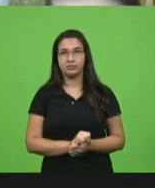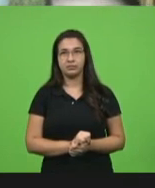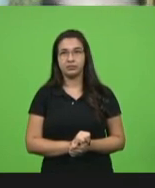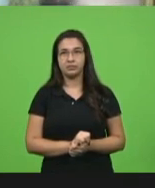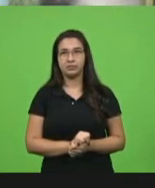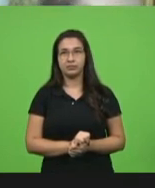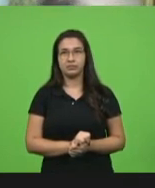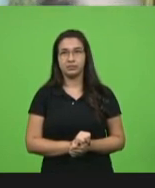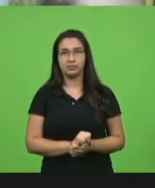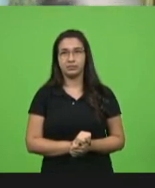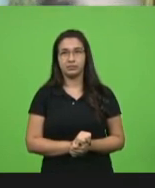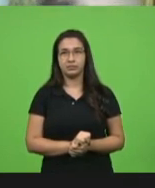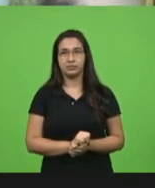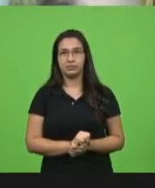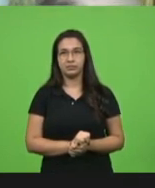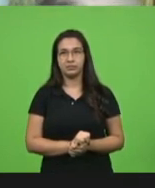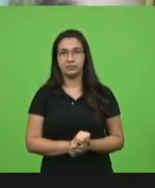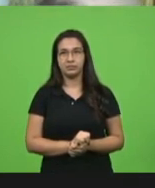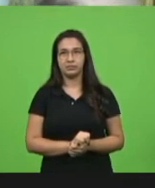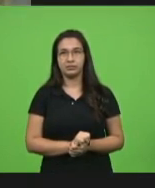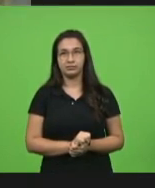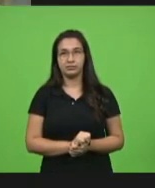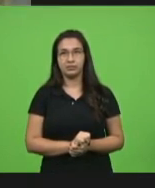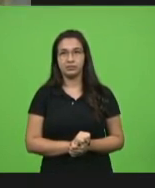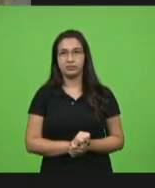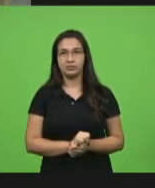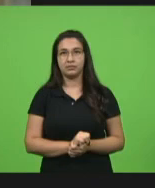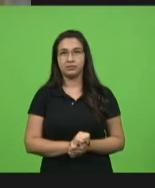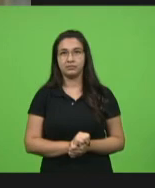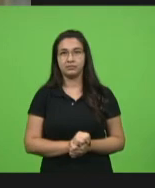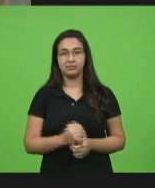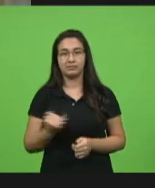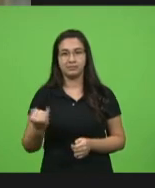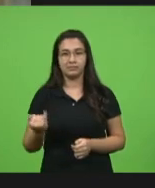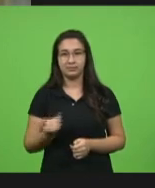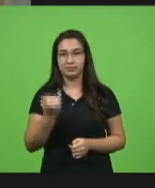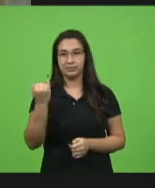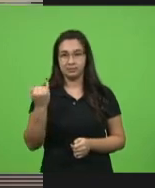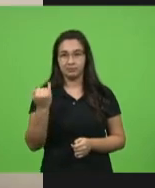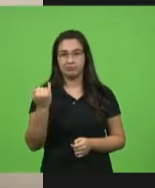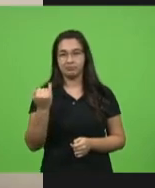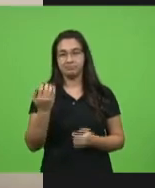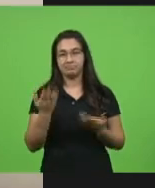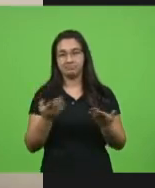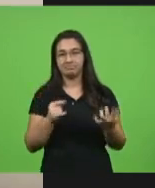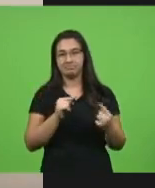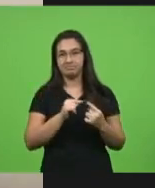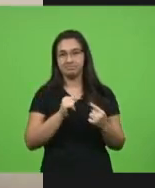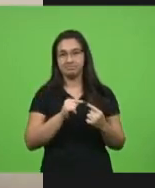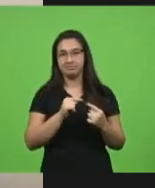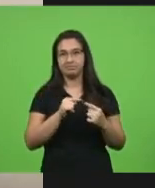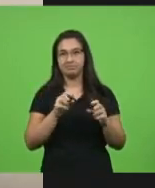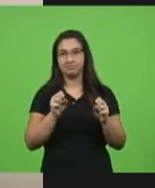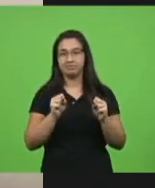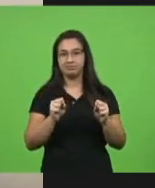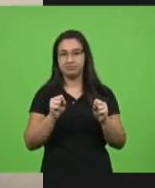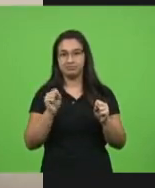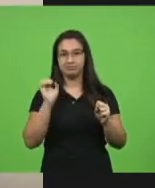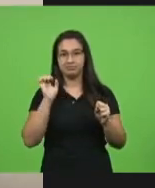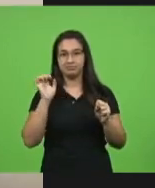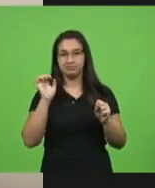Voltou, voltou. mais importante e significativa que a gente possa imaginar.